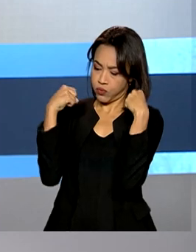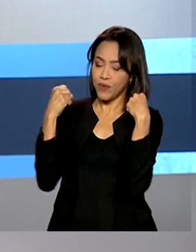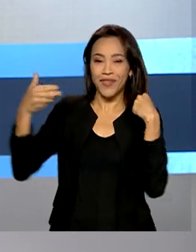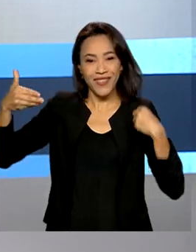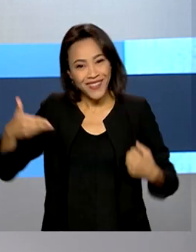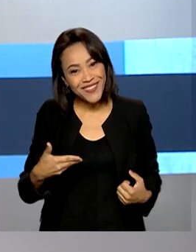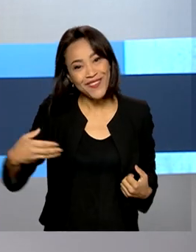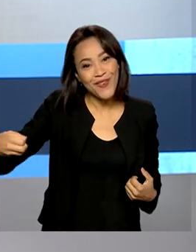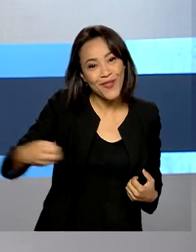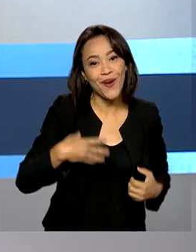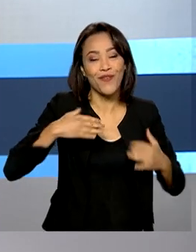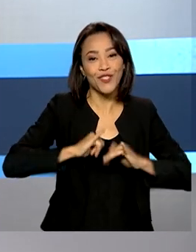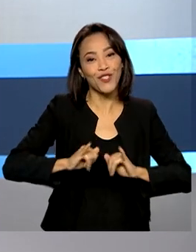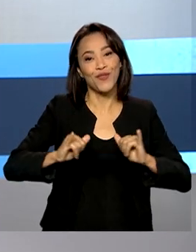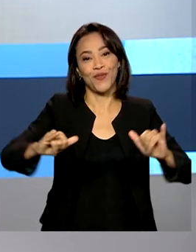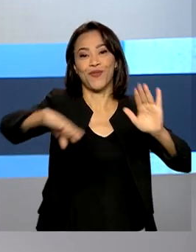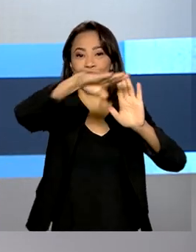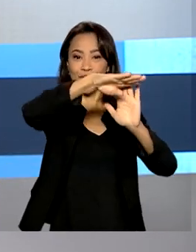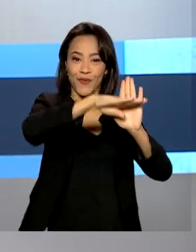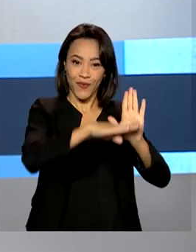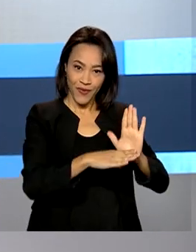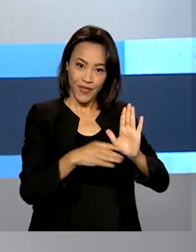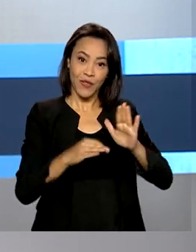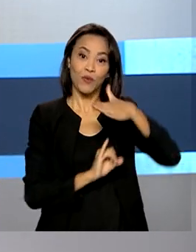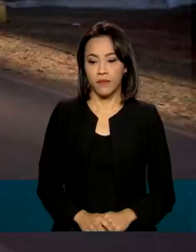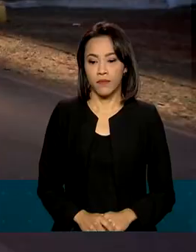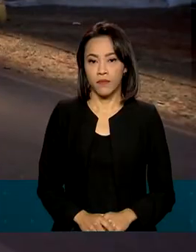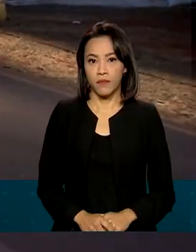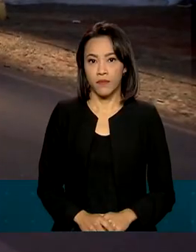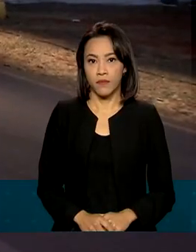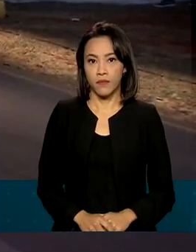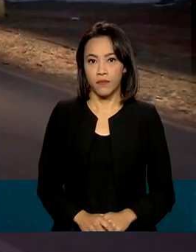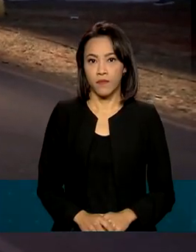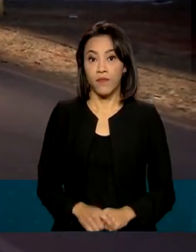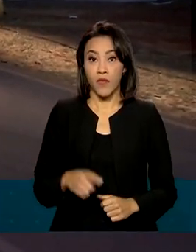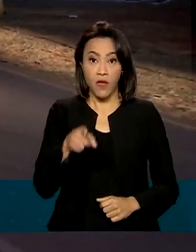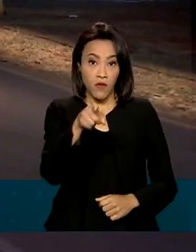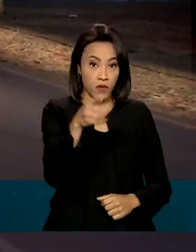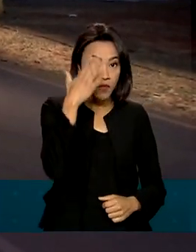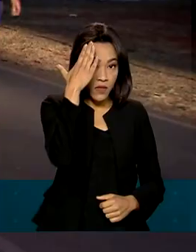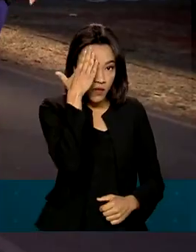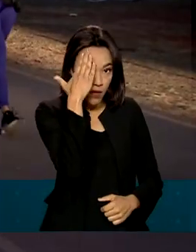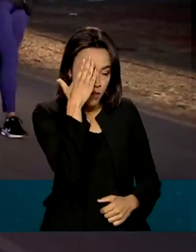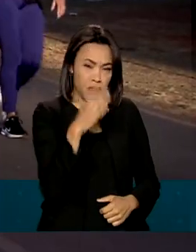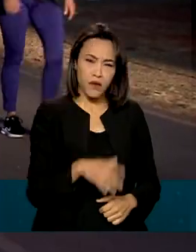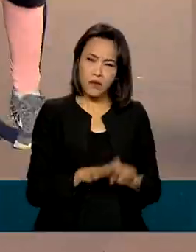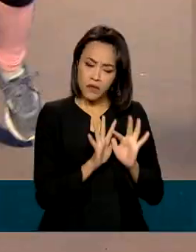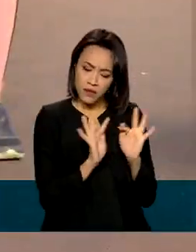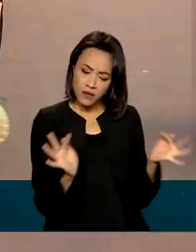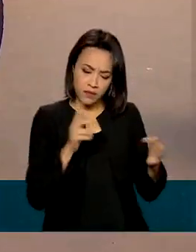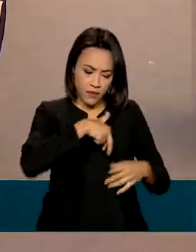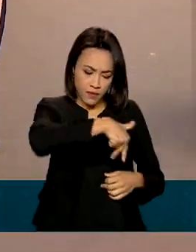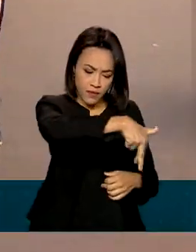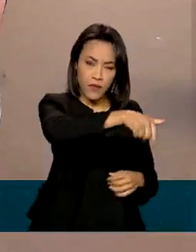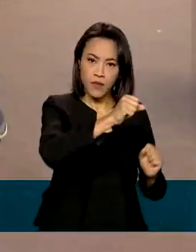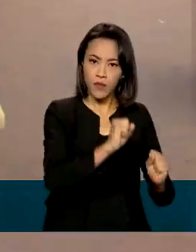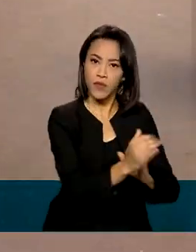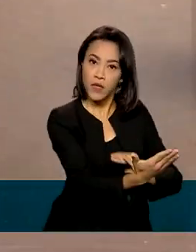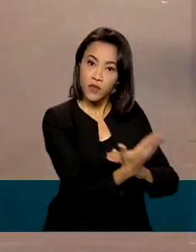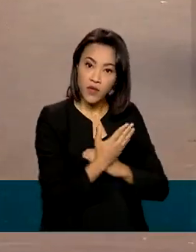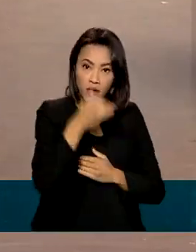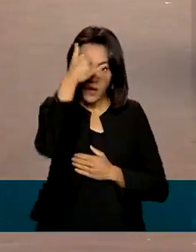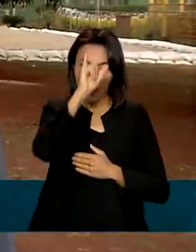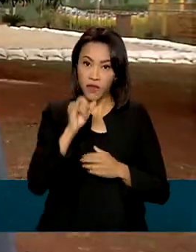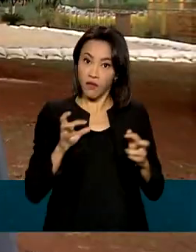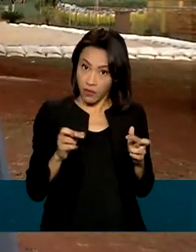de uma nova campanha lançada pelo Instituto Nacional de Câncer. Você sabia que uma simples caminhada pode ajudar a prevenir